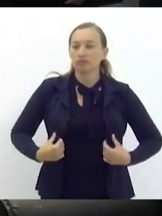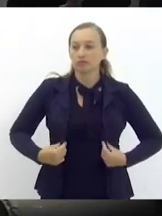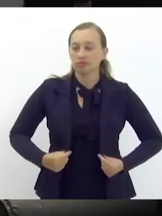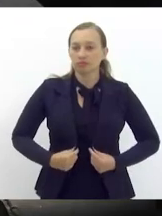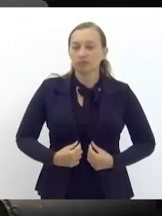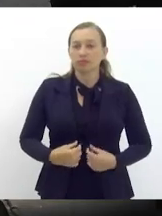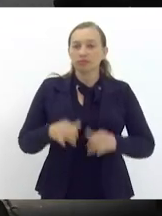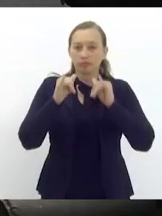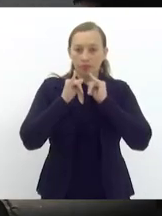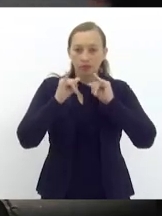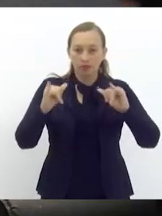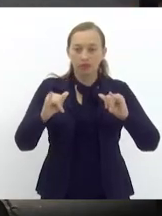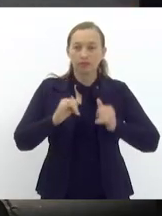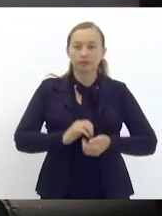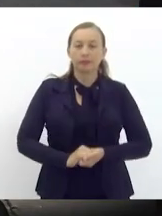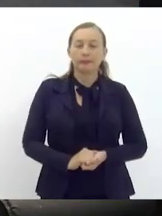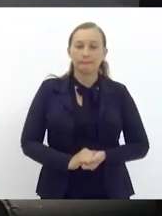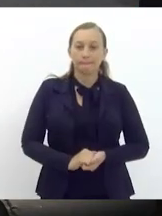Anuncio.